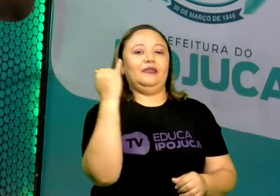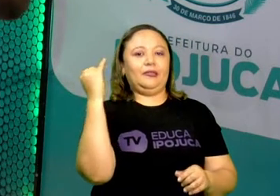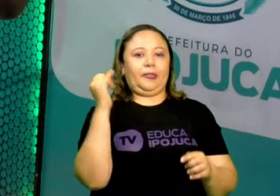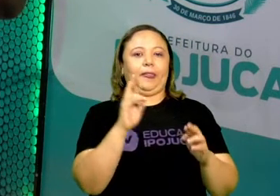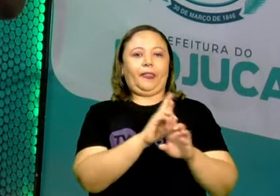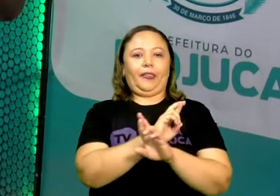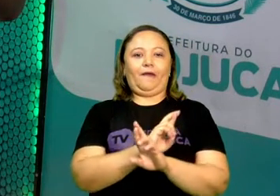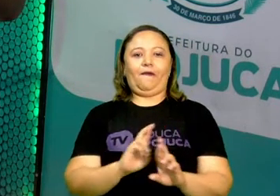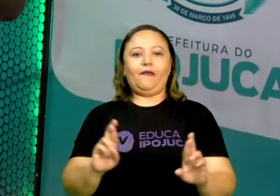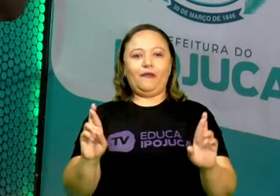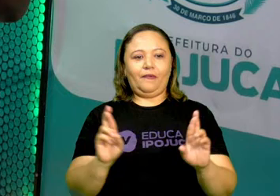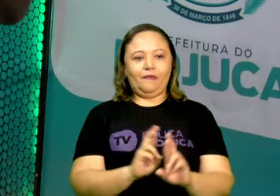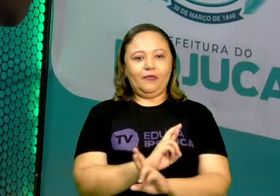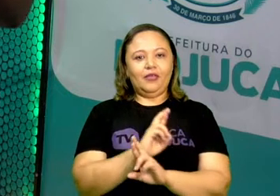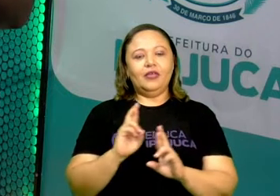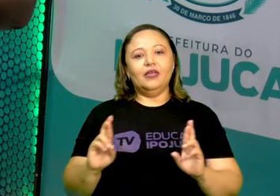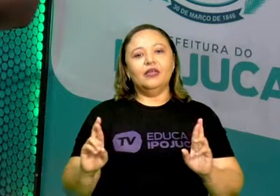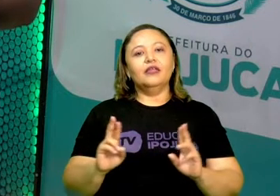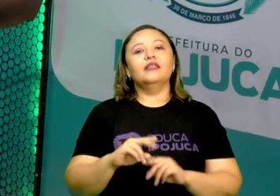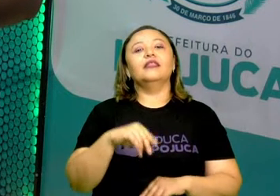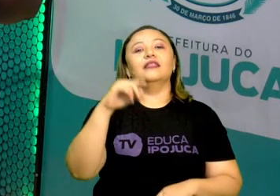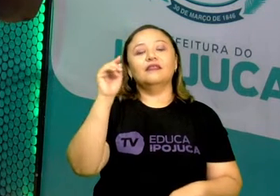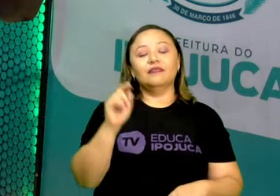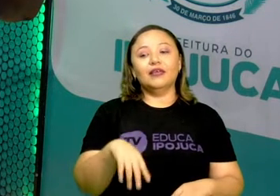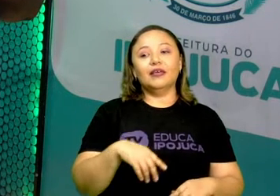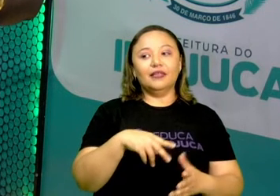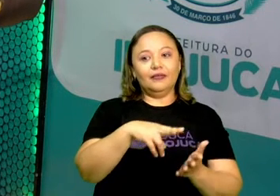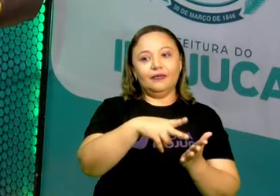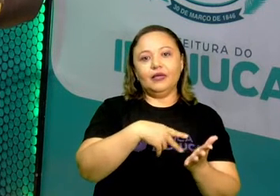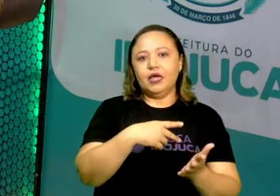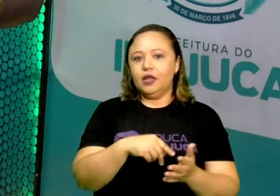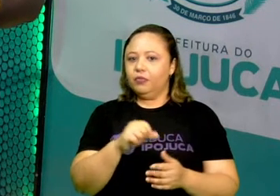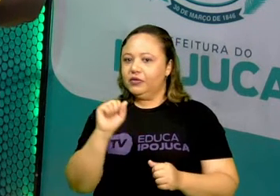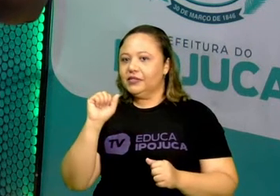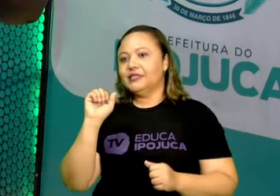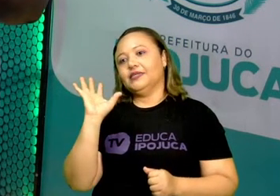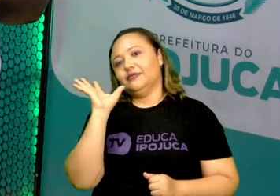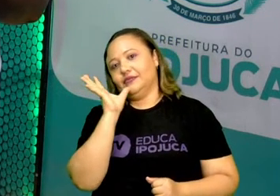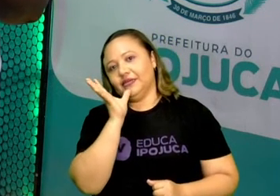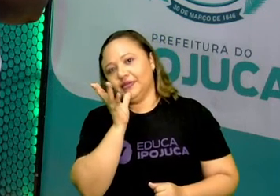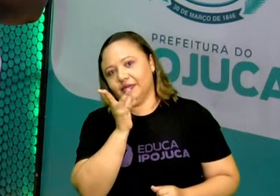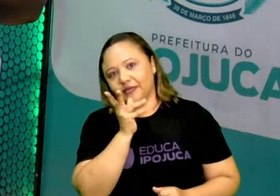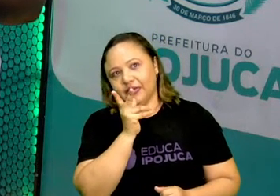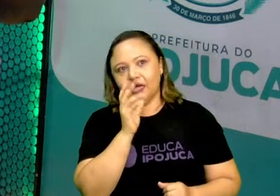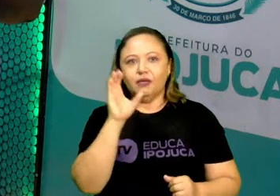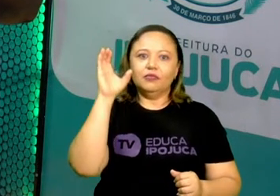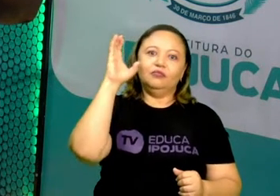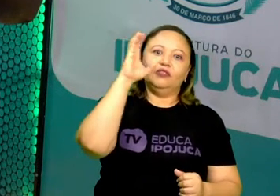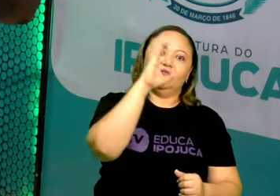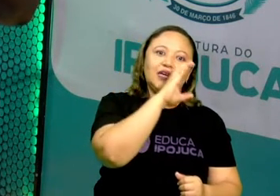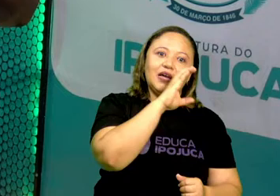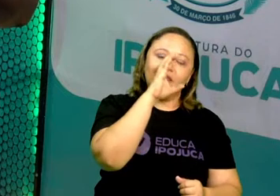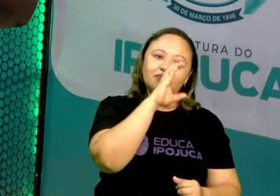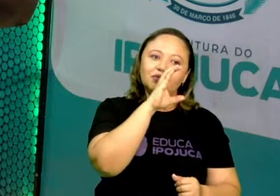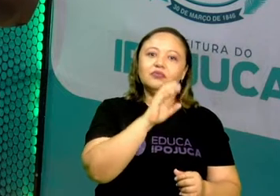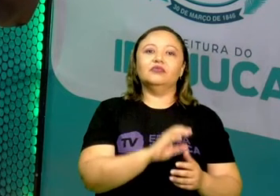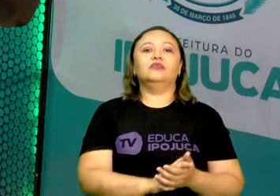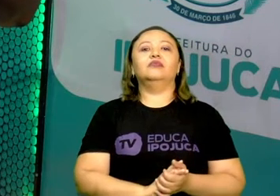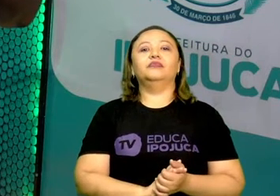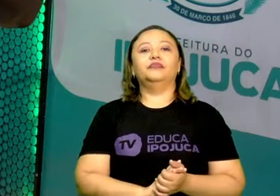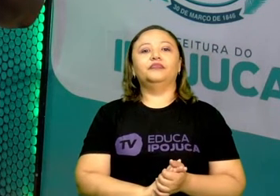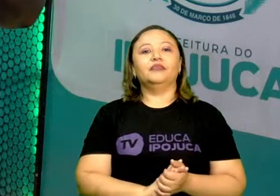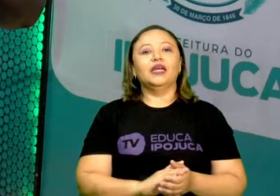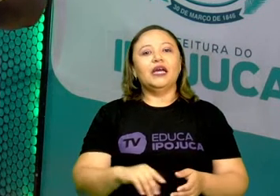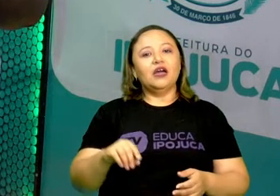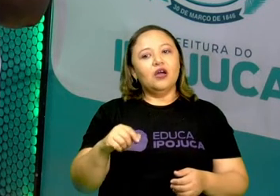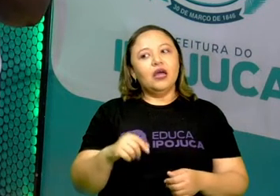ser moderado, rápido ou lento. O tempo moderado é aquele realizado